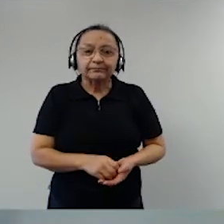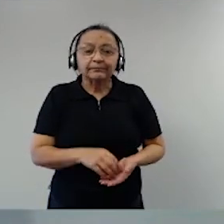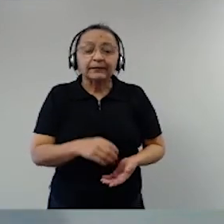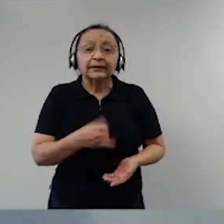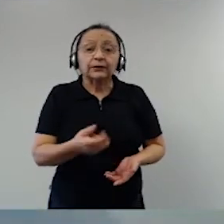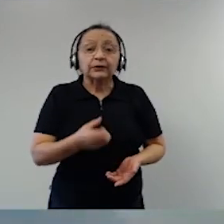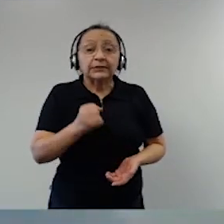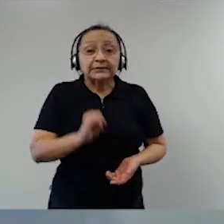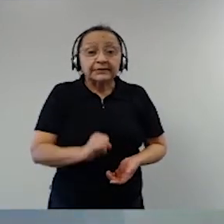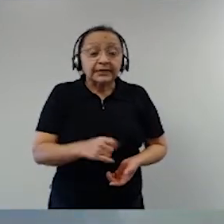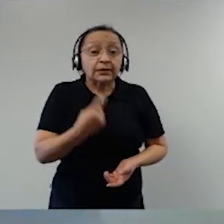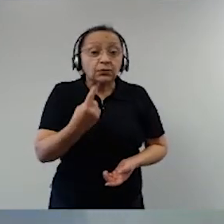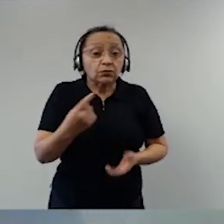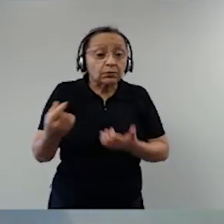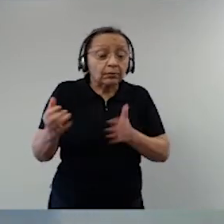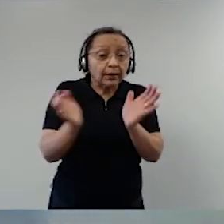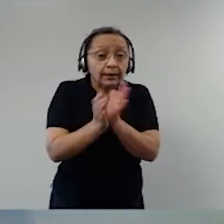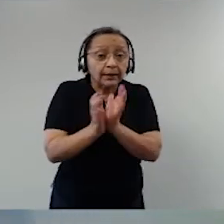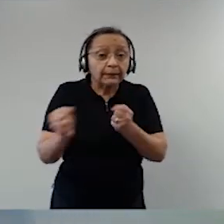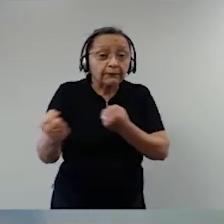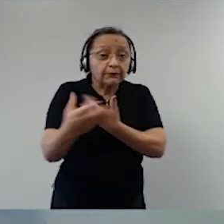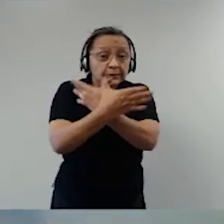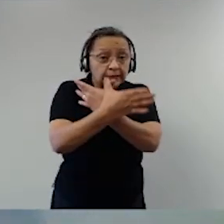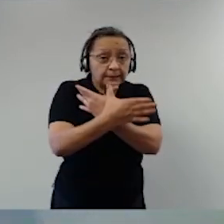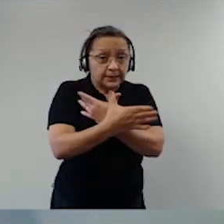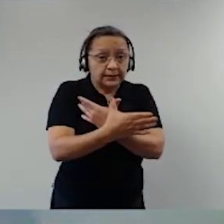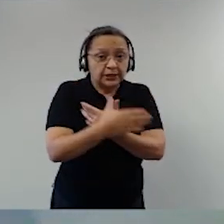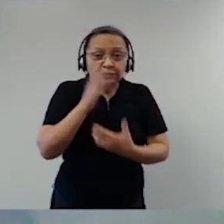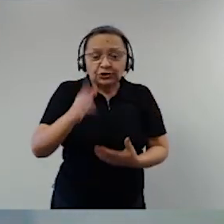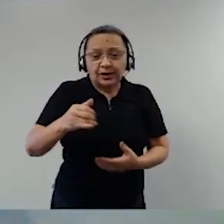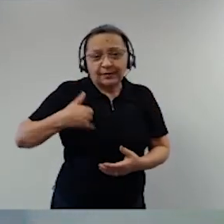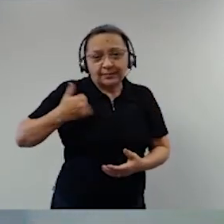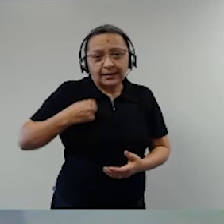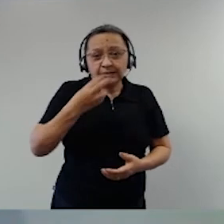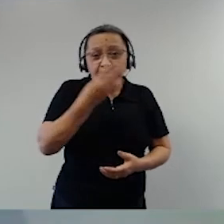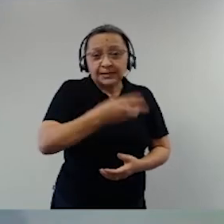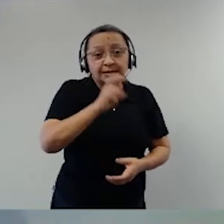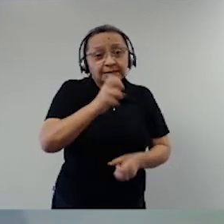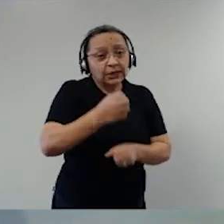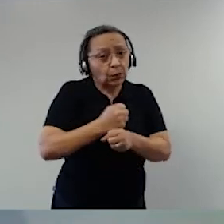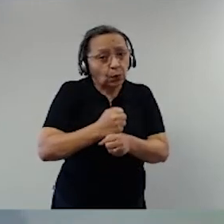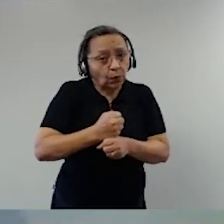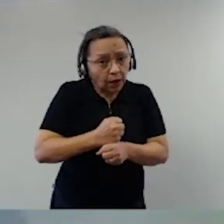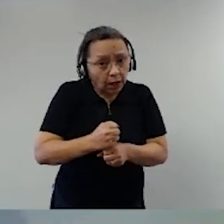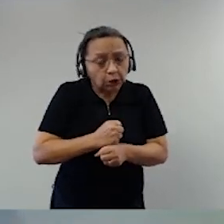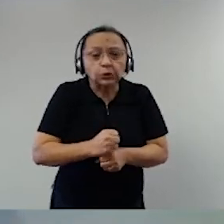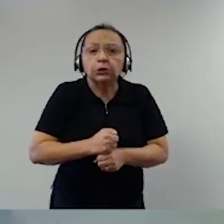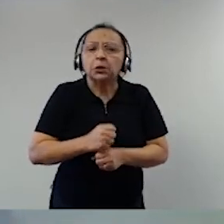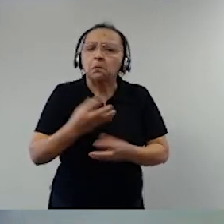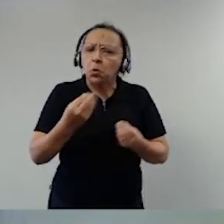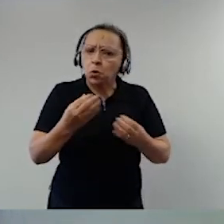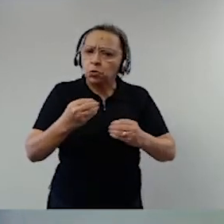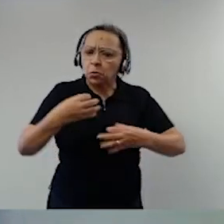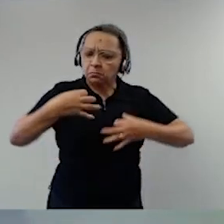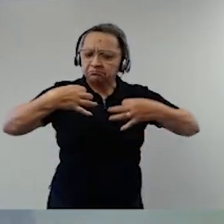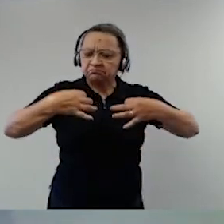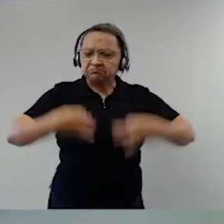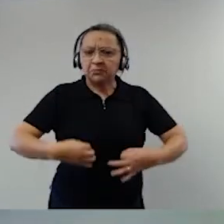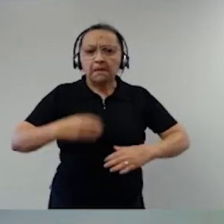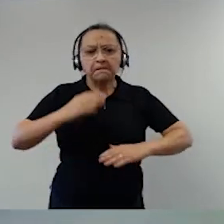de uma força armada que faz 35 anos que construiu com profissionalismo absoluto